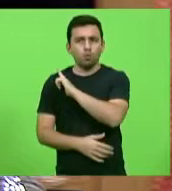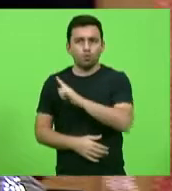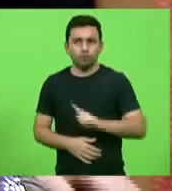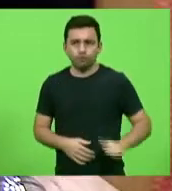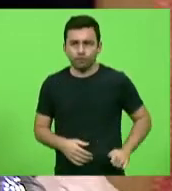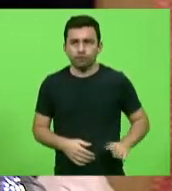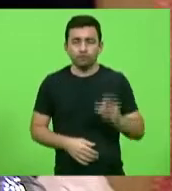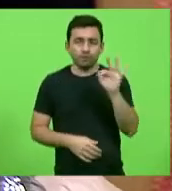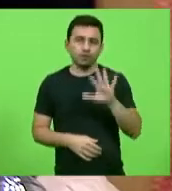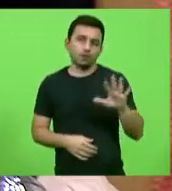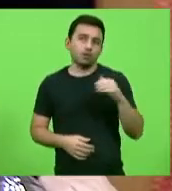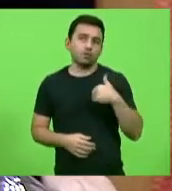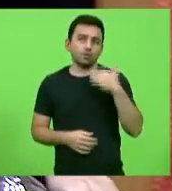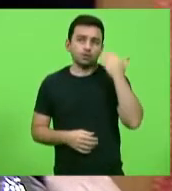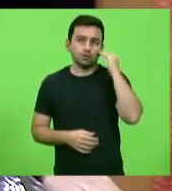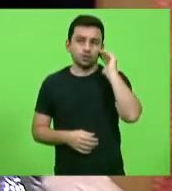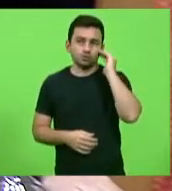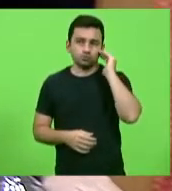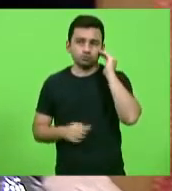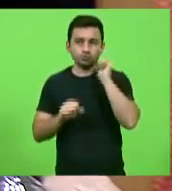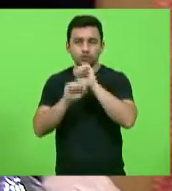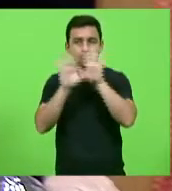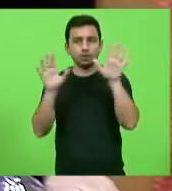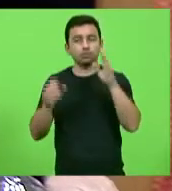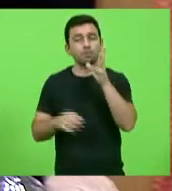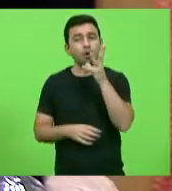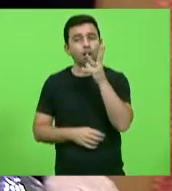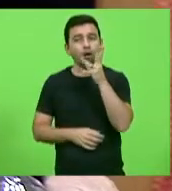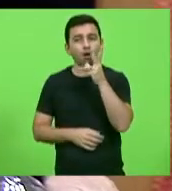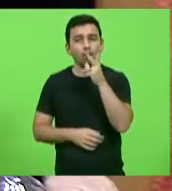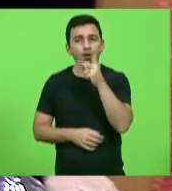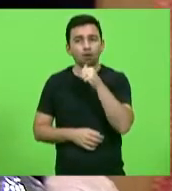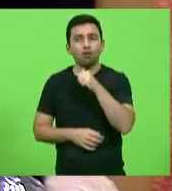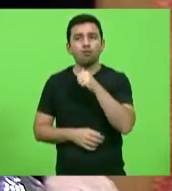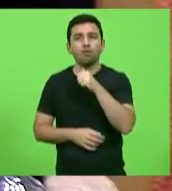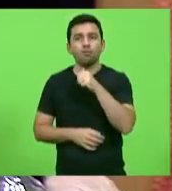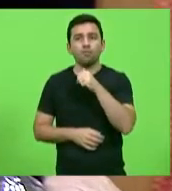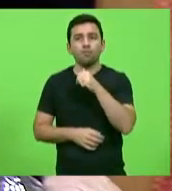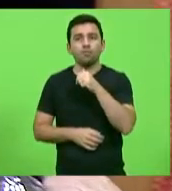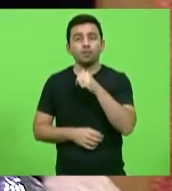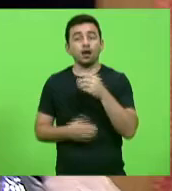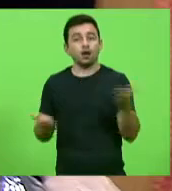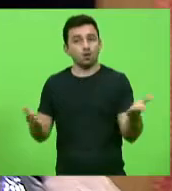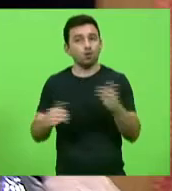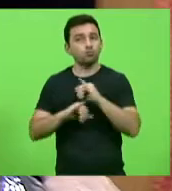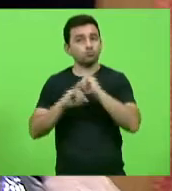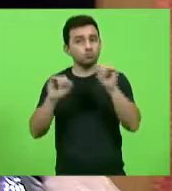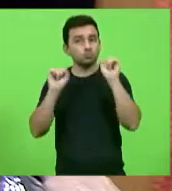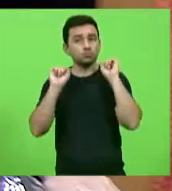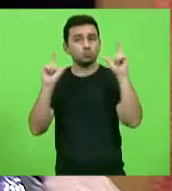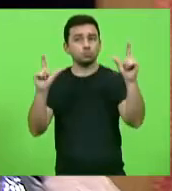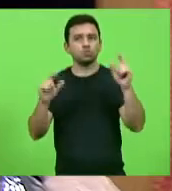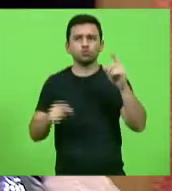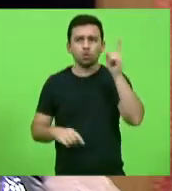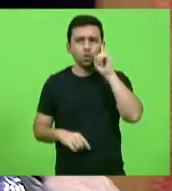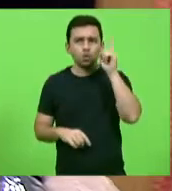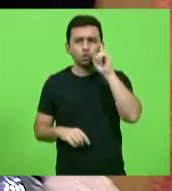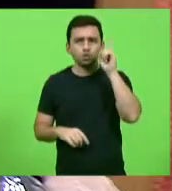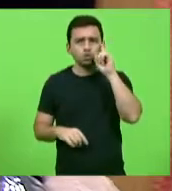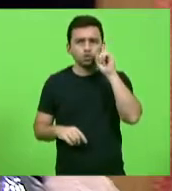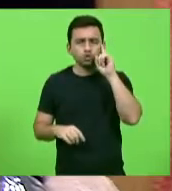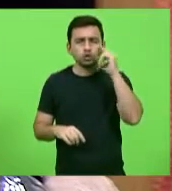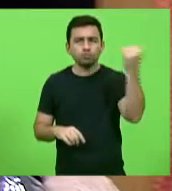quando eu entendi que tinha a demora, mas fazer um alerta, todo dia eu recebo as